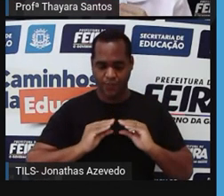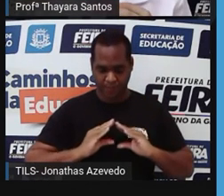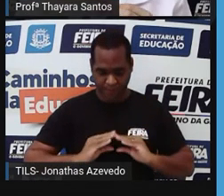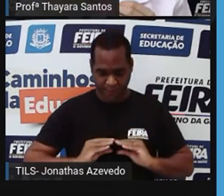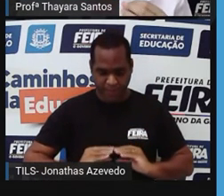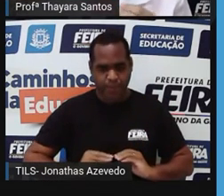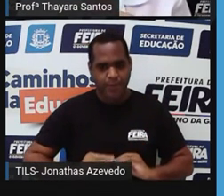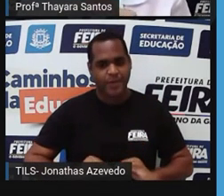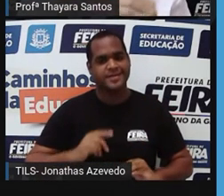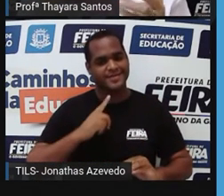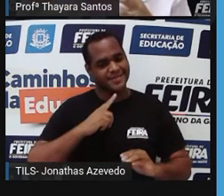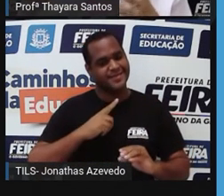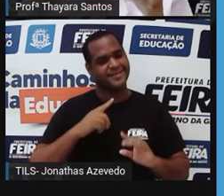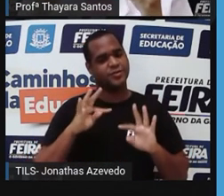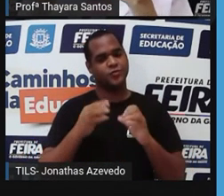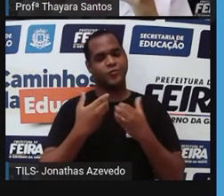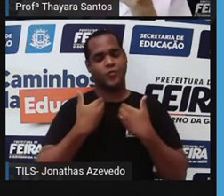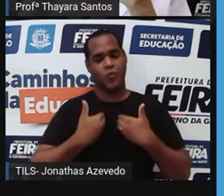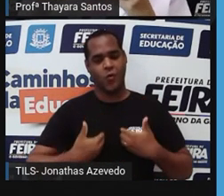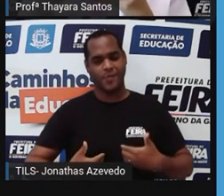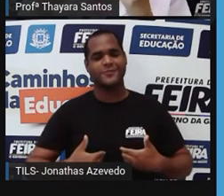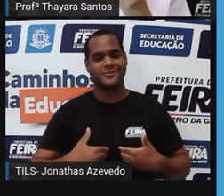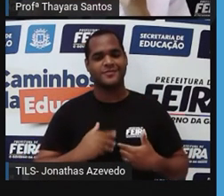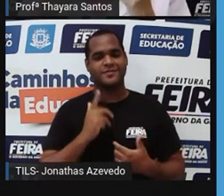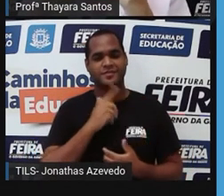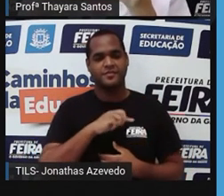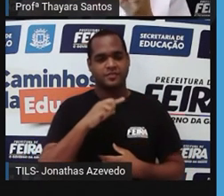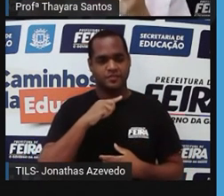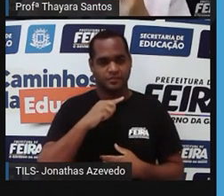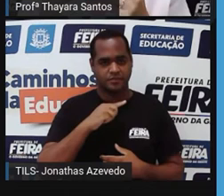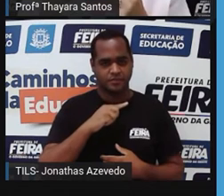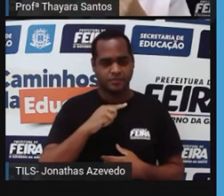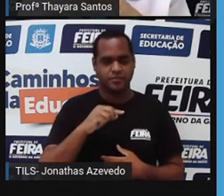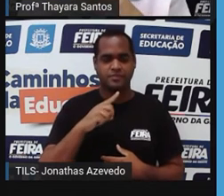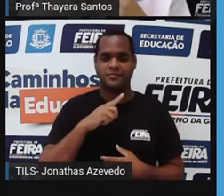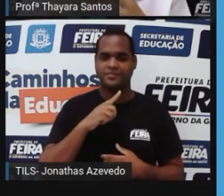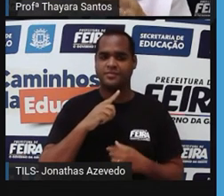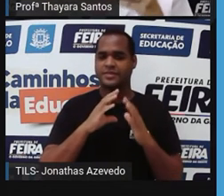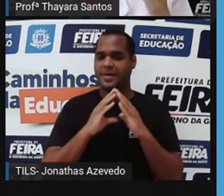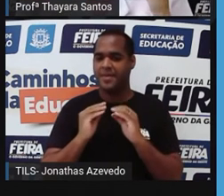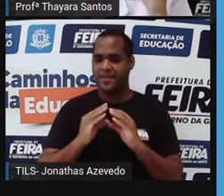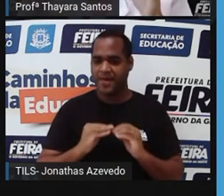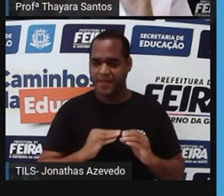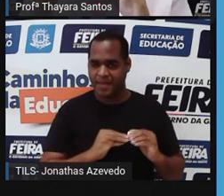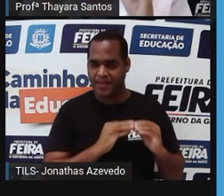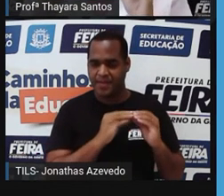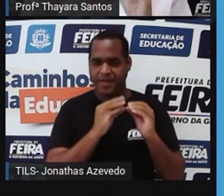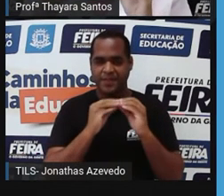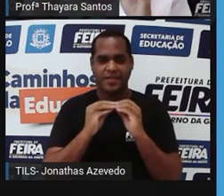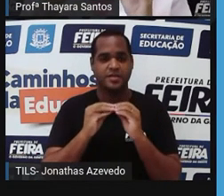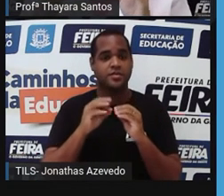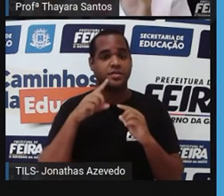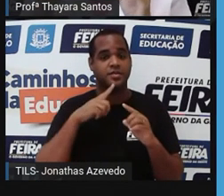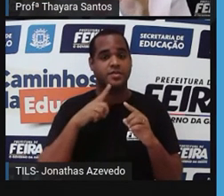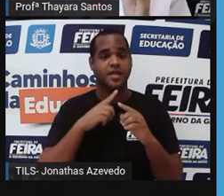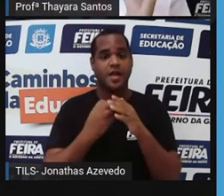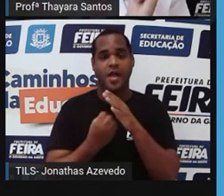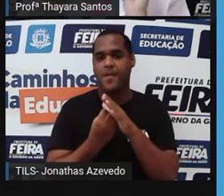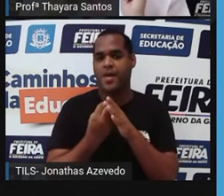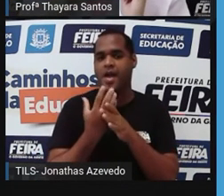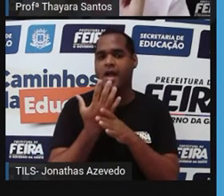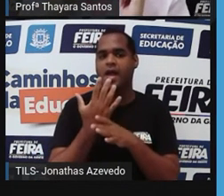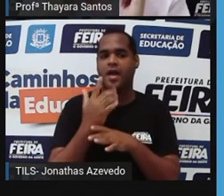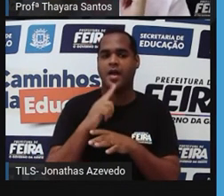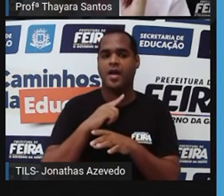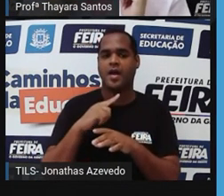que soltou os nutrientes, né? Que meio que o personagem começou a ser despedaçado, ele surgiram umas bolinhas ali, que